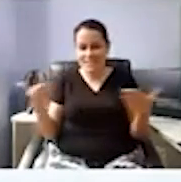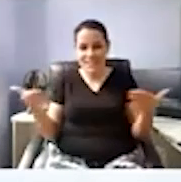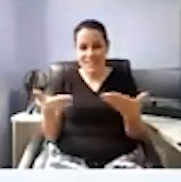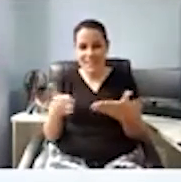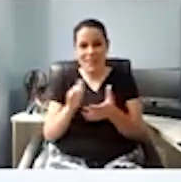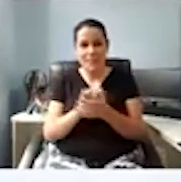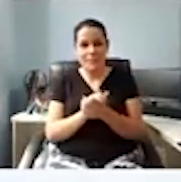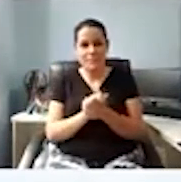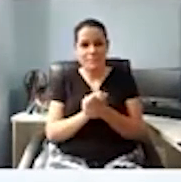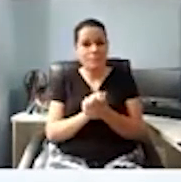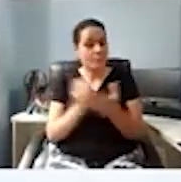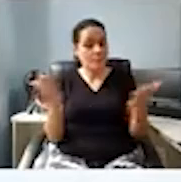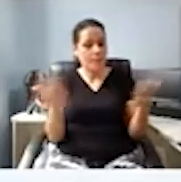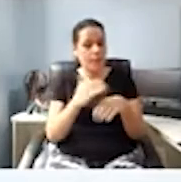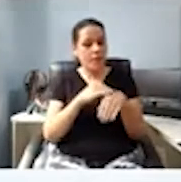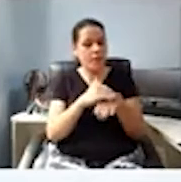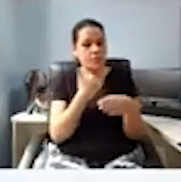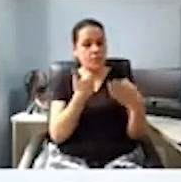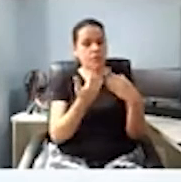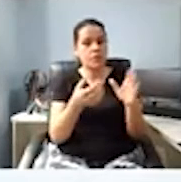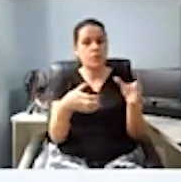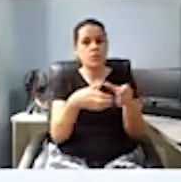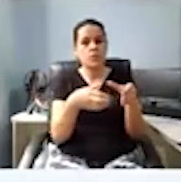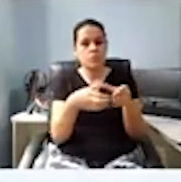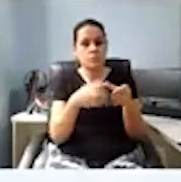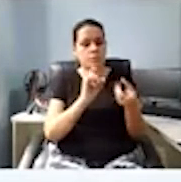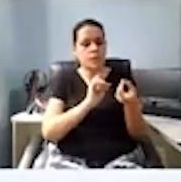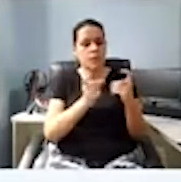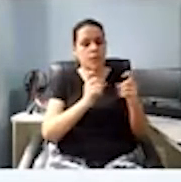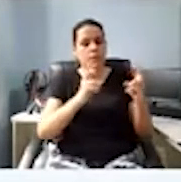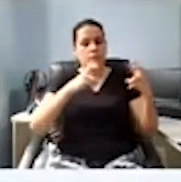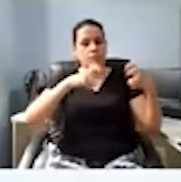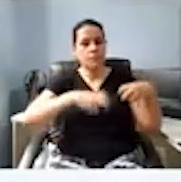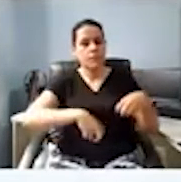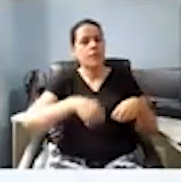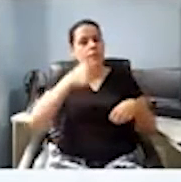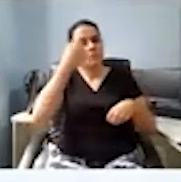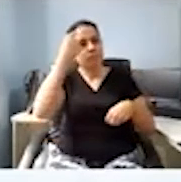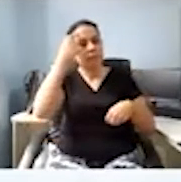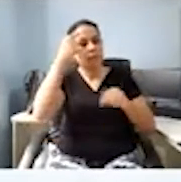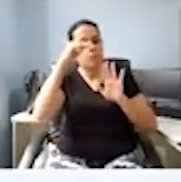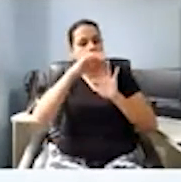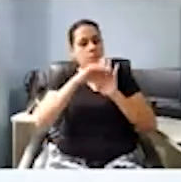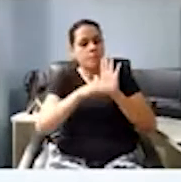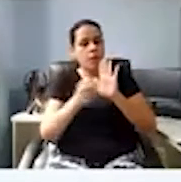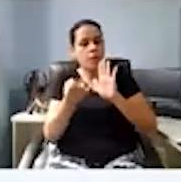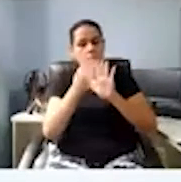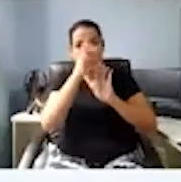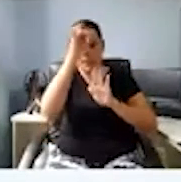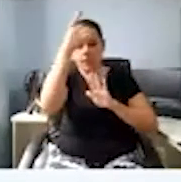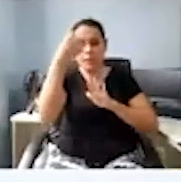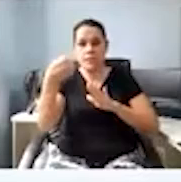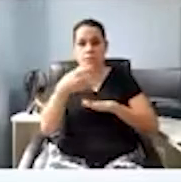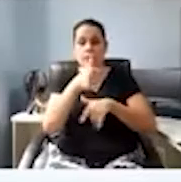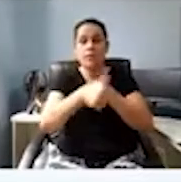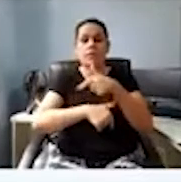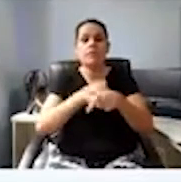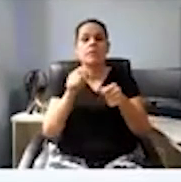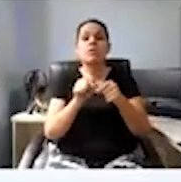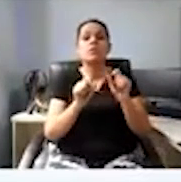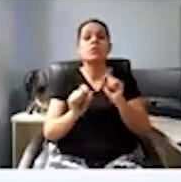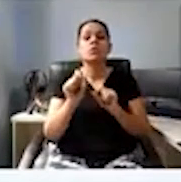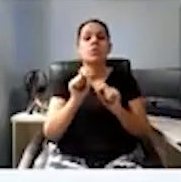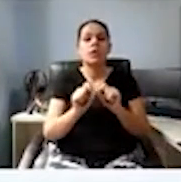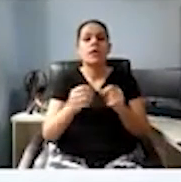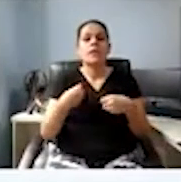Então, hoje, em reunião lá com o secretário, tem umas ideias bem bacanas, junto com a dele, que eles querem trazer, que é colocar os